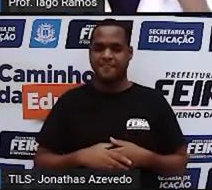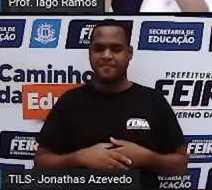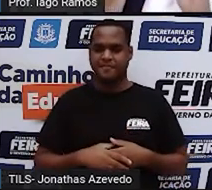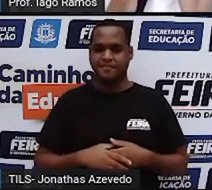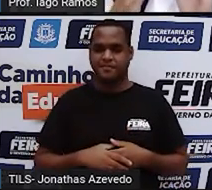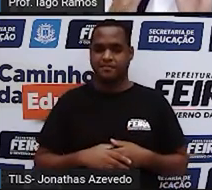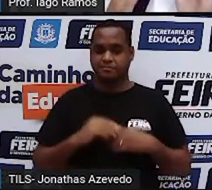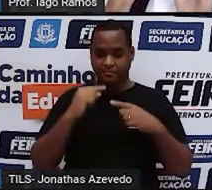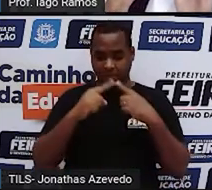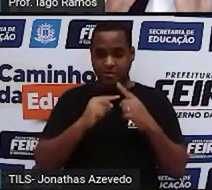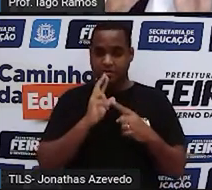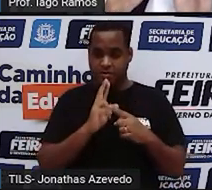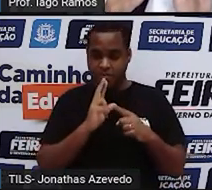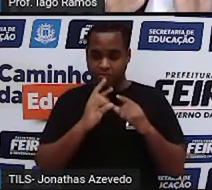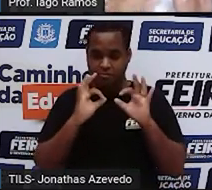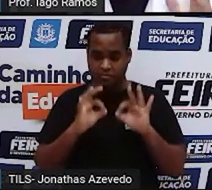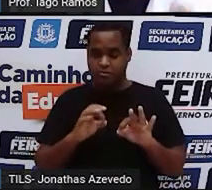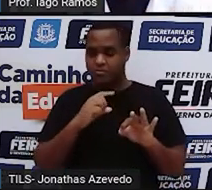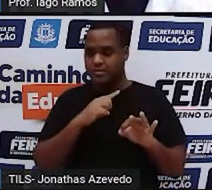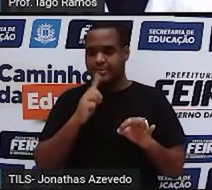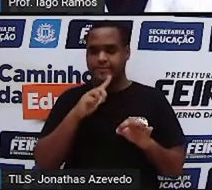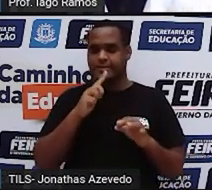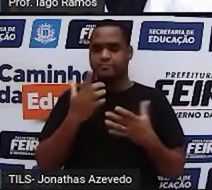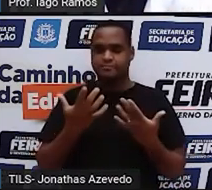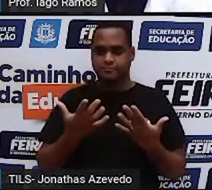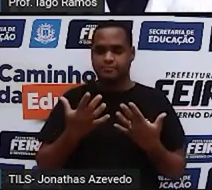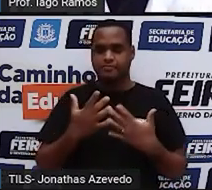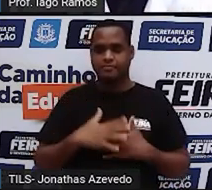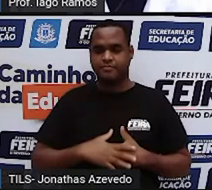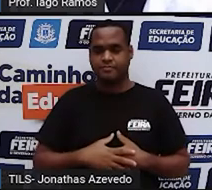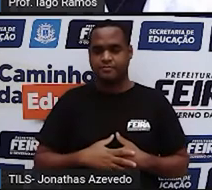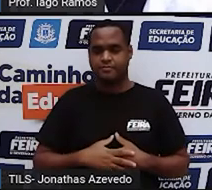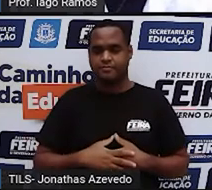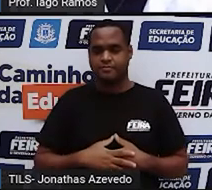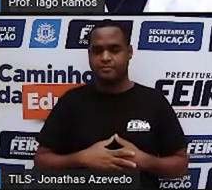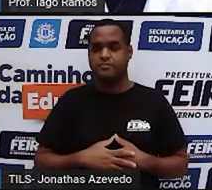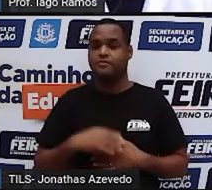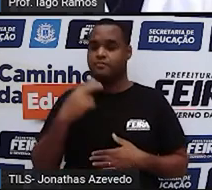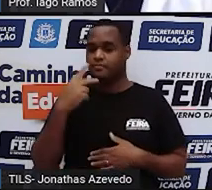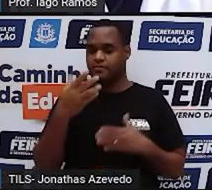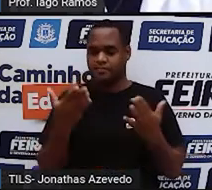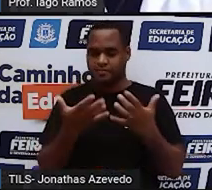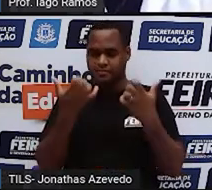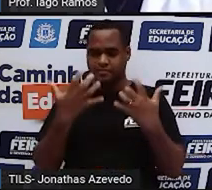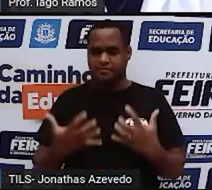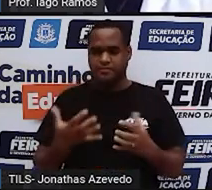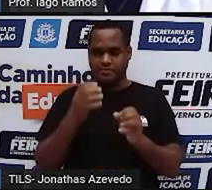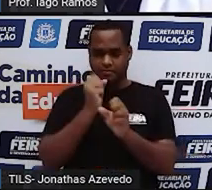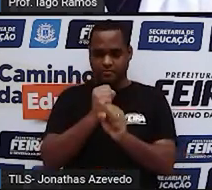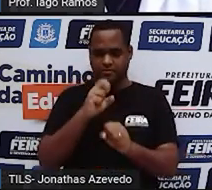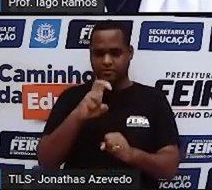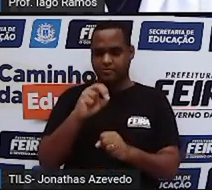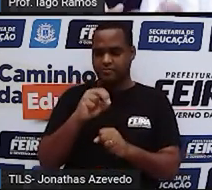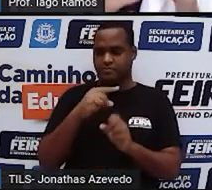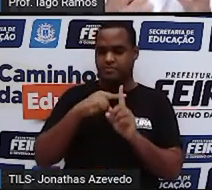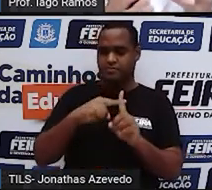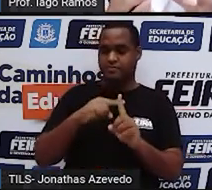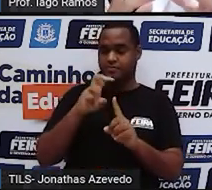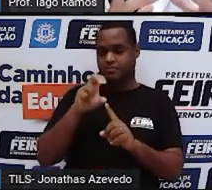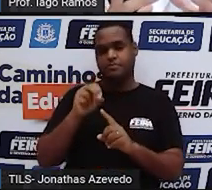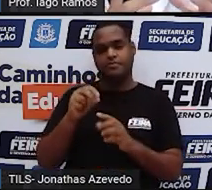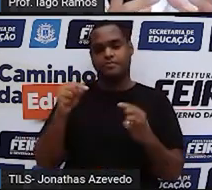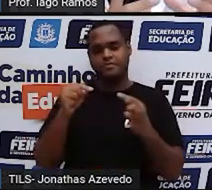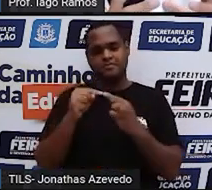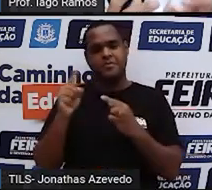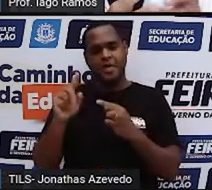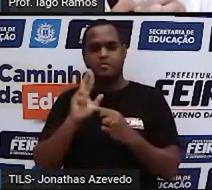Depois que sair esse resultado, você vai agora somar 50. É só o resultado